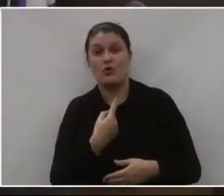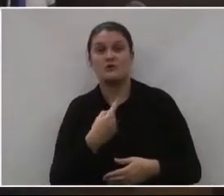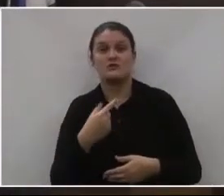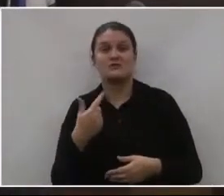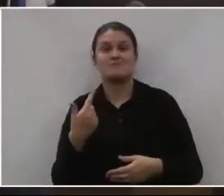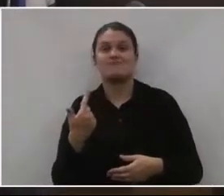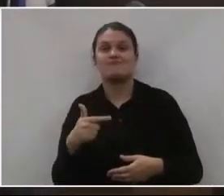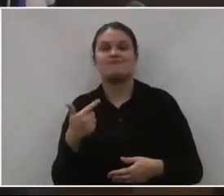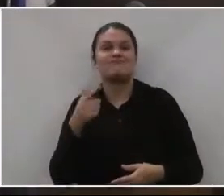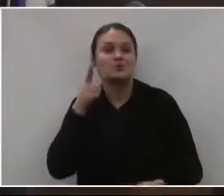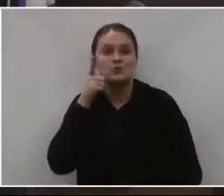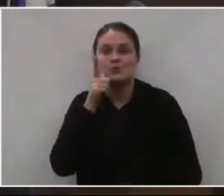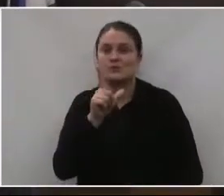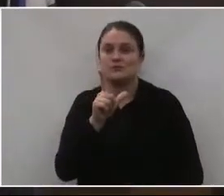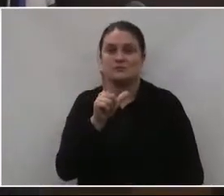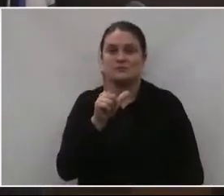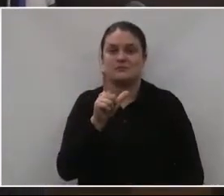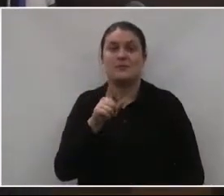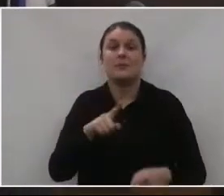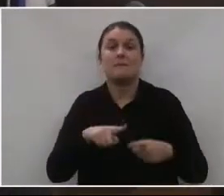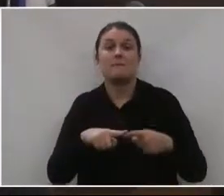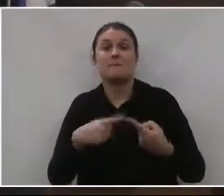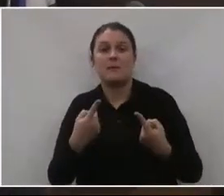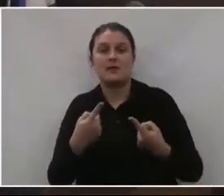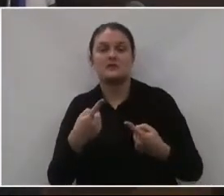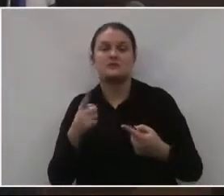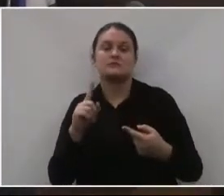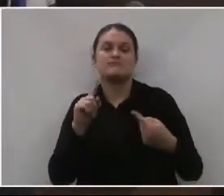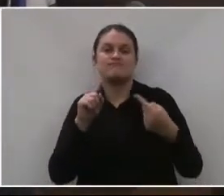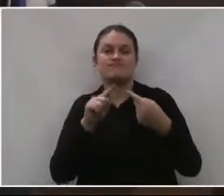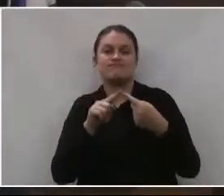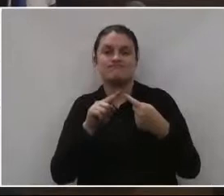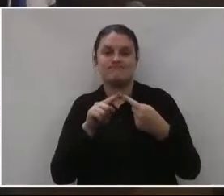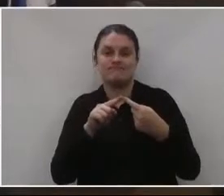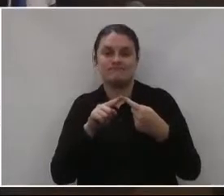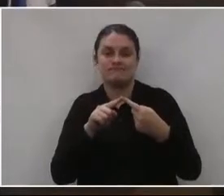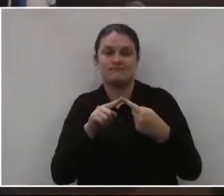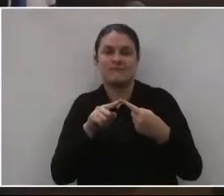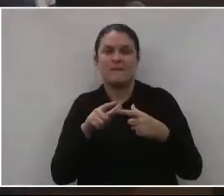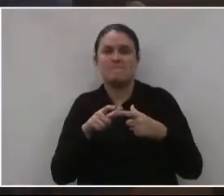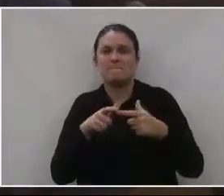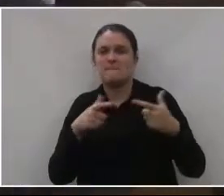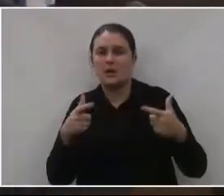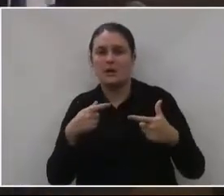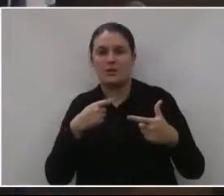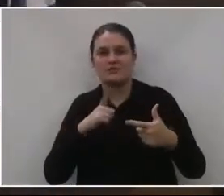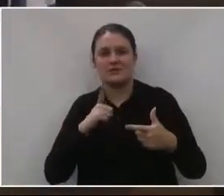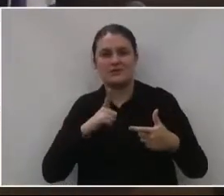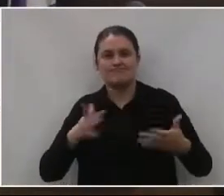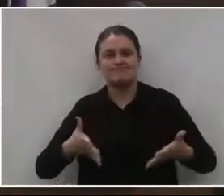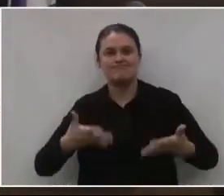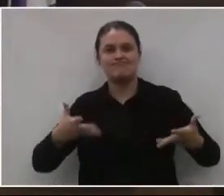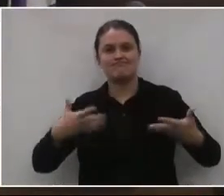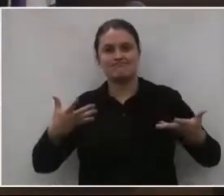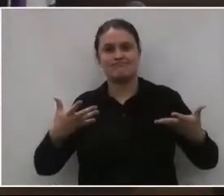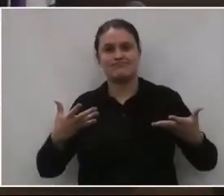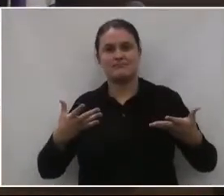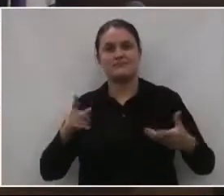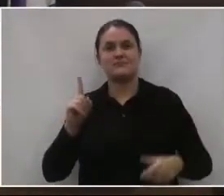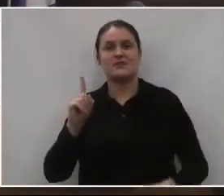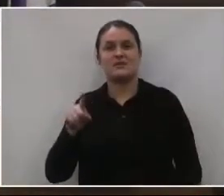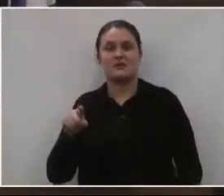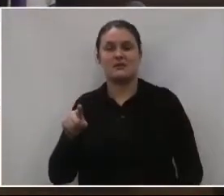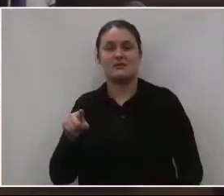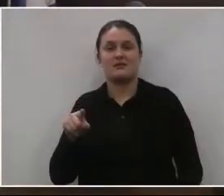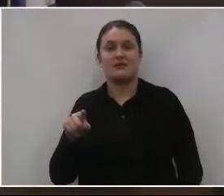conseguiu. Mas um dos motivos, piloto, que mais me motivou é